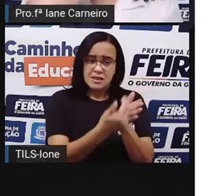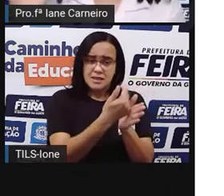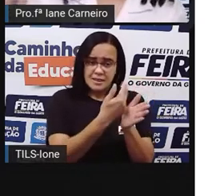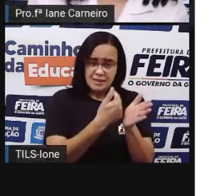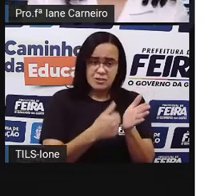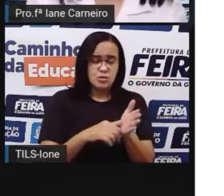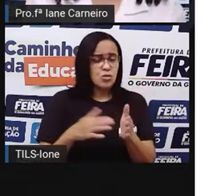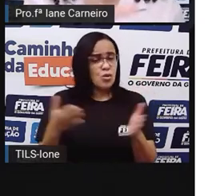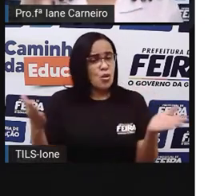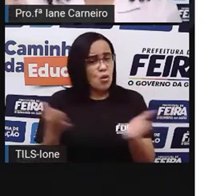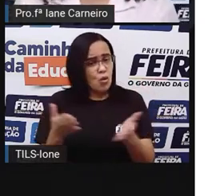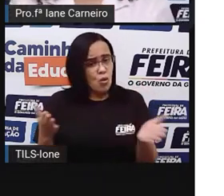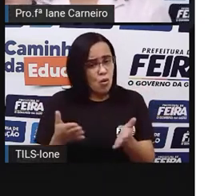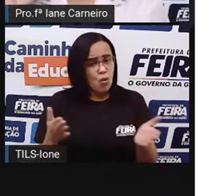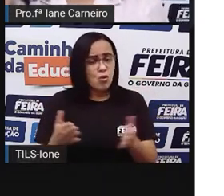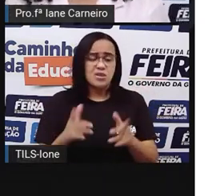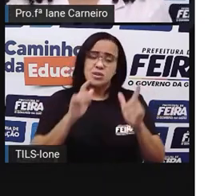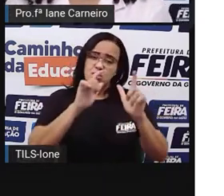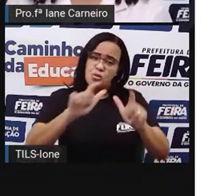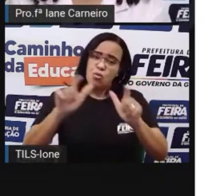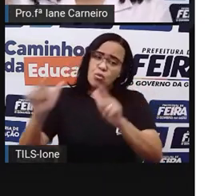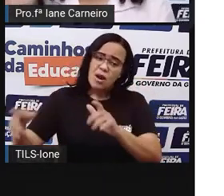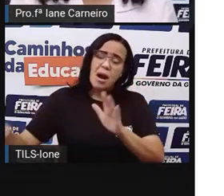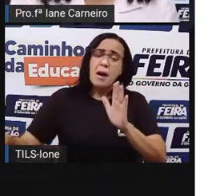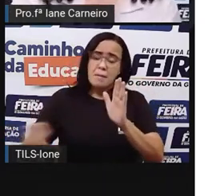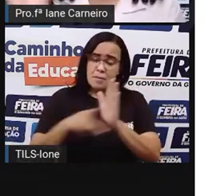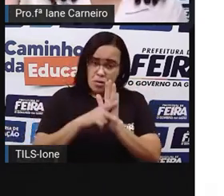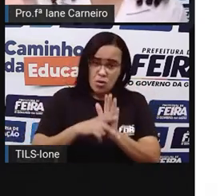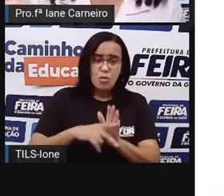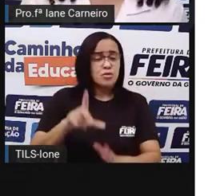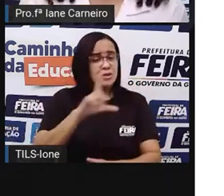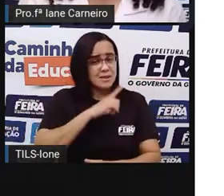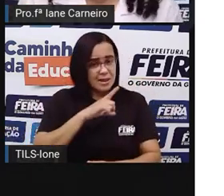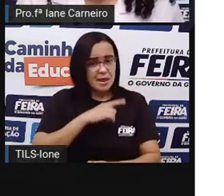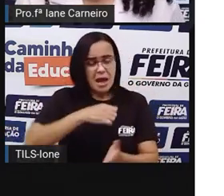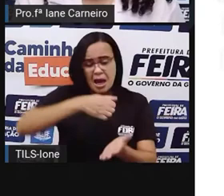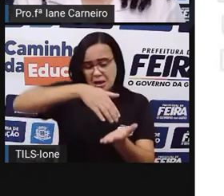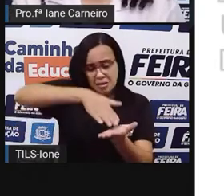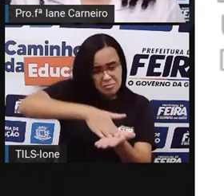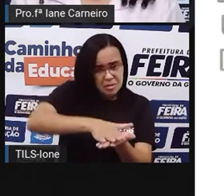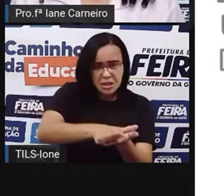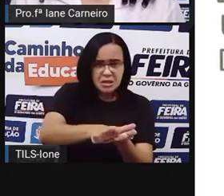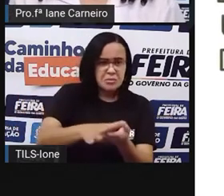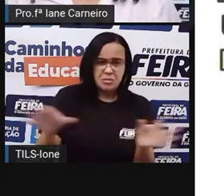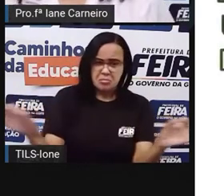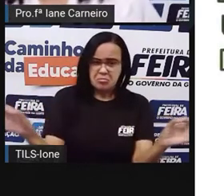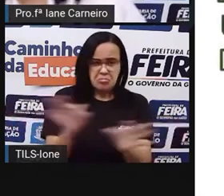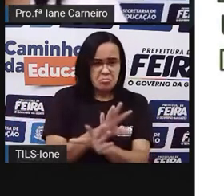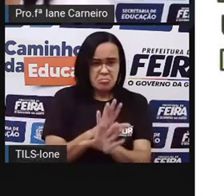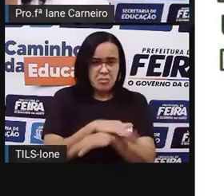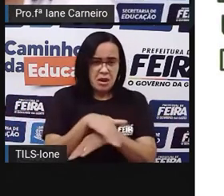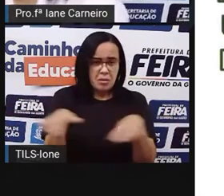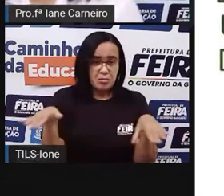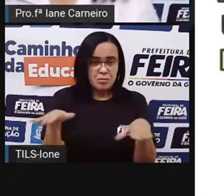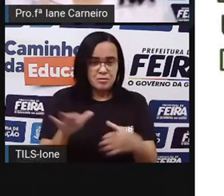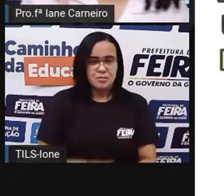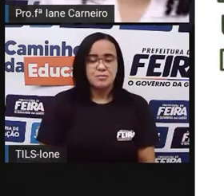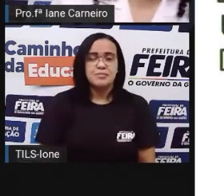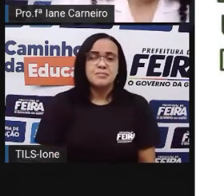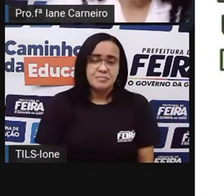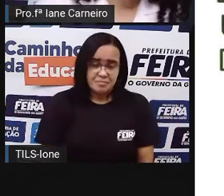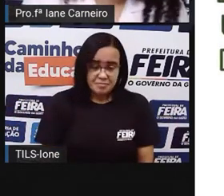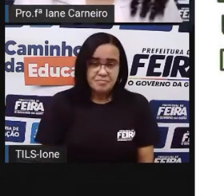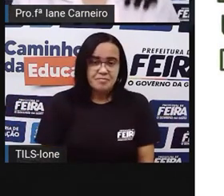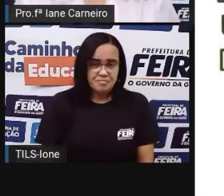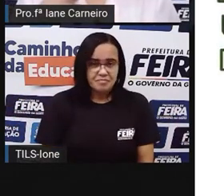dia, já tem formas de a gente fazer esse cartaz aí no computador, imprime e pronto, né? E aí, a gente falou